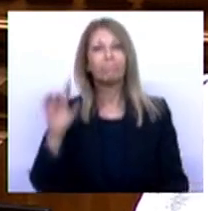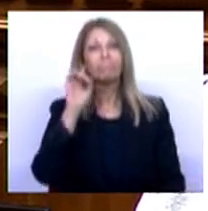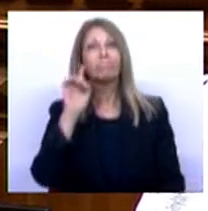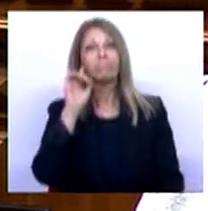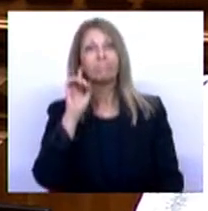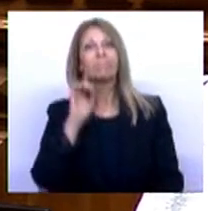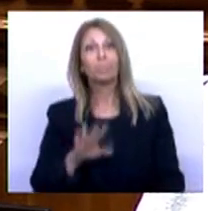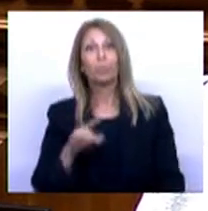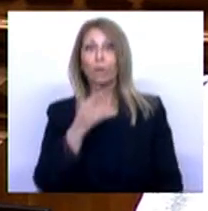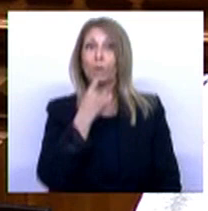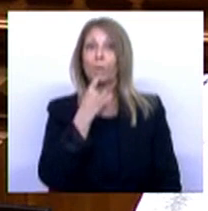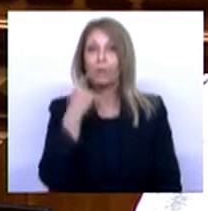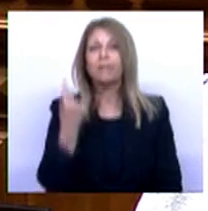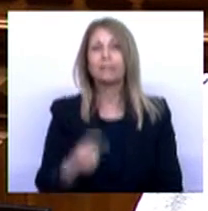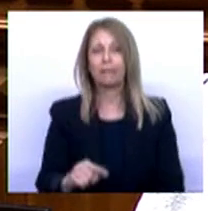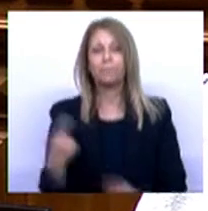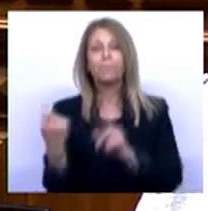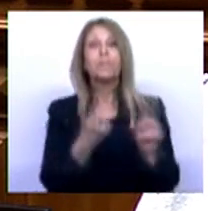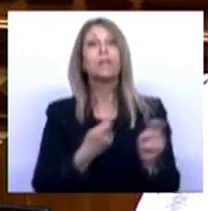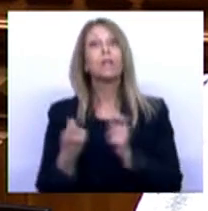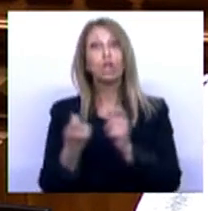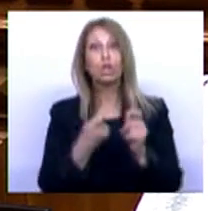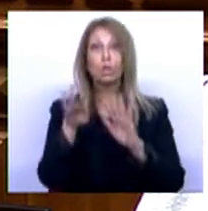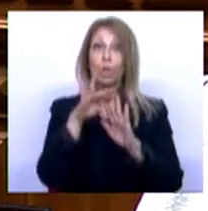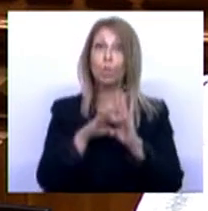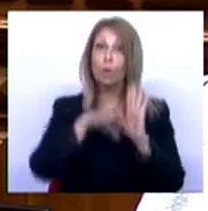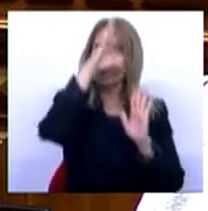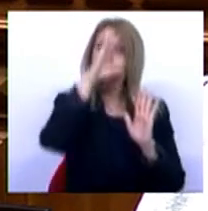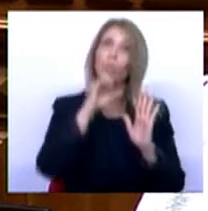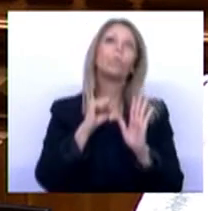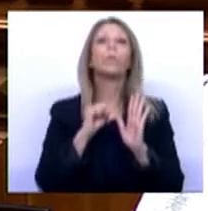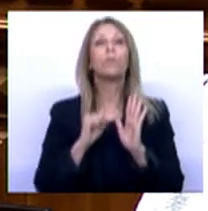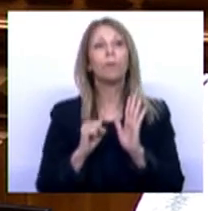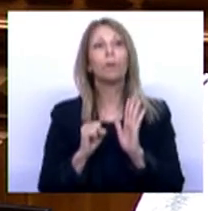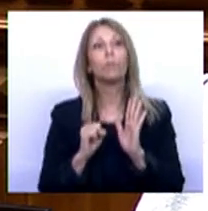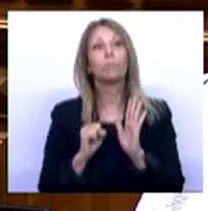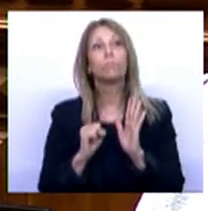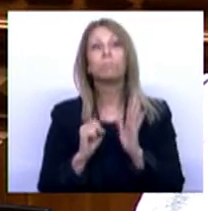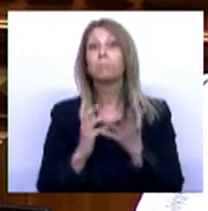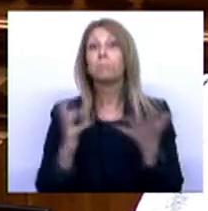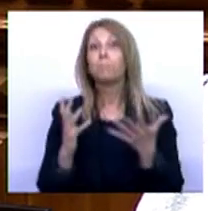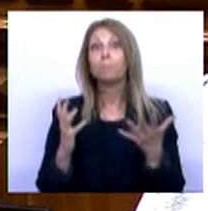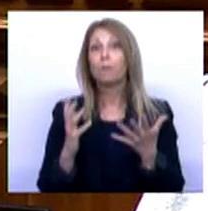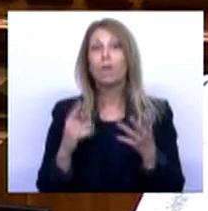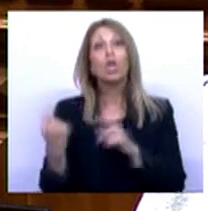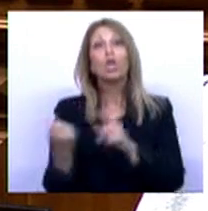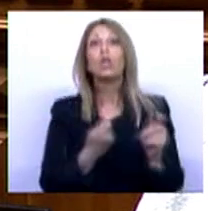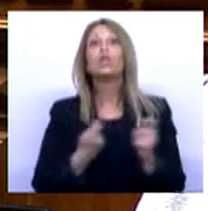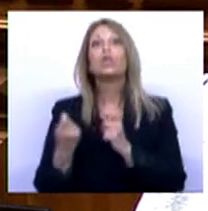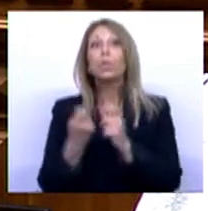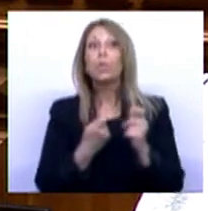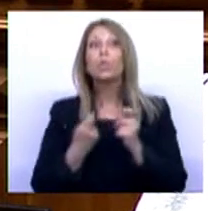A discussão deste programa do Governo é, em grande medida, a discussão